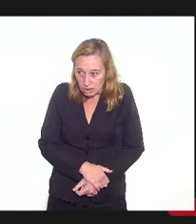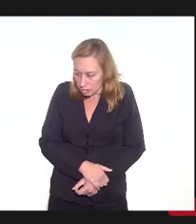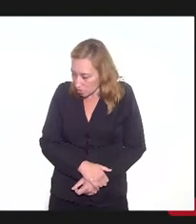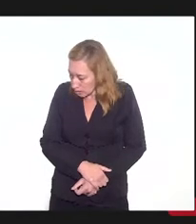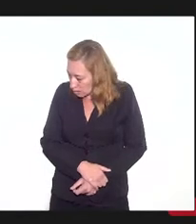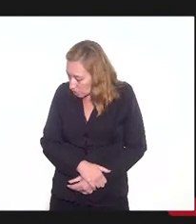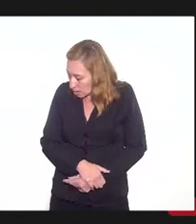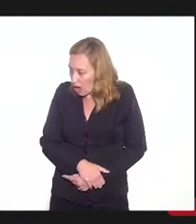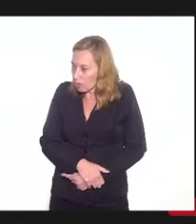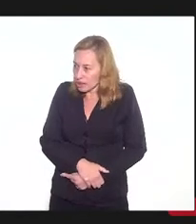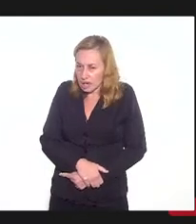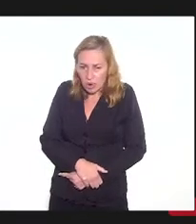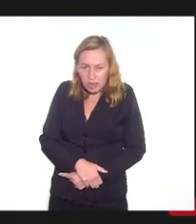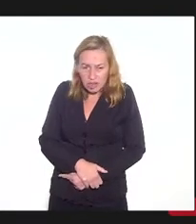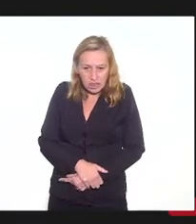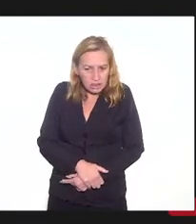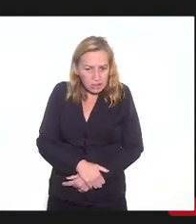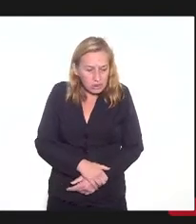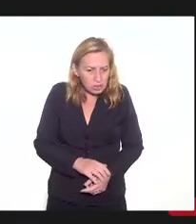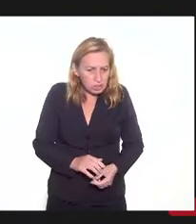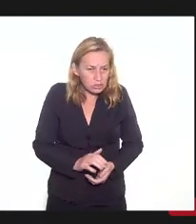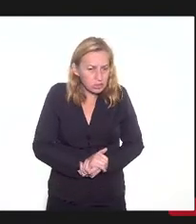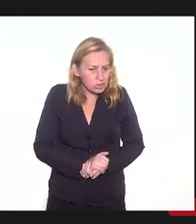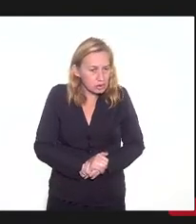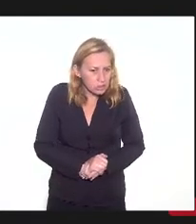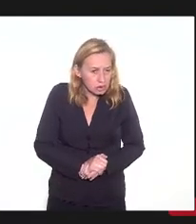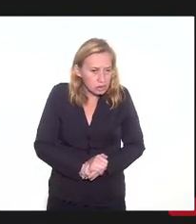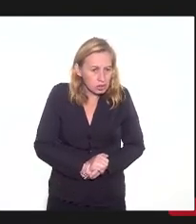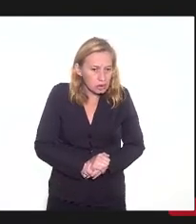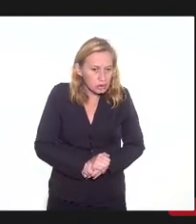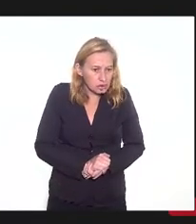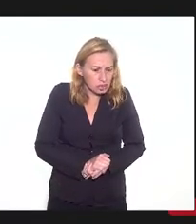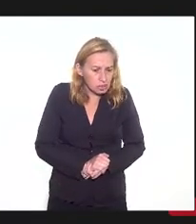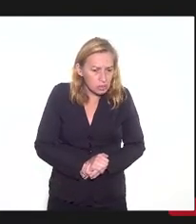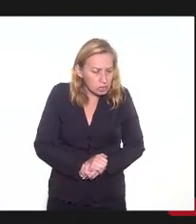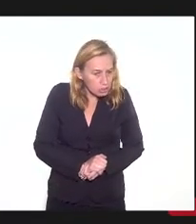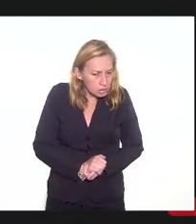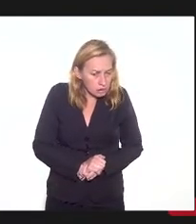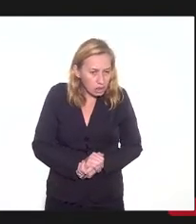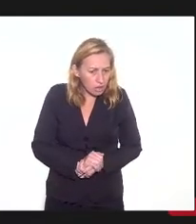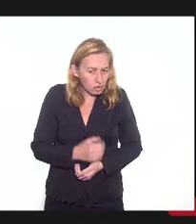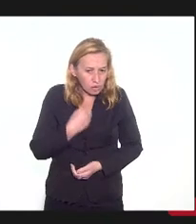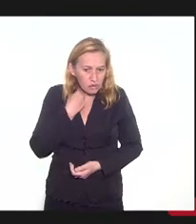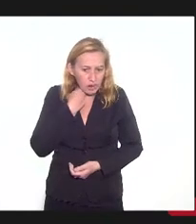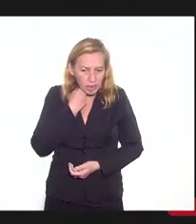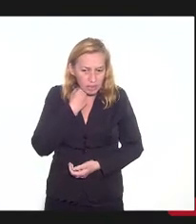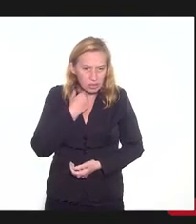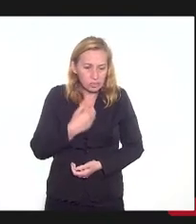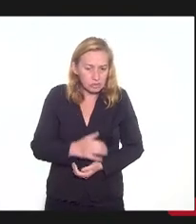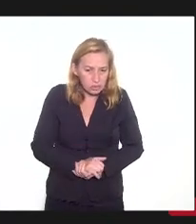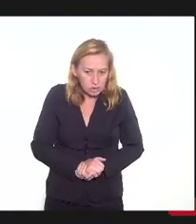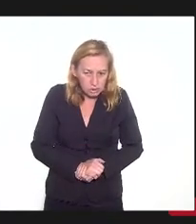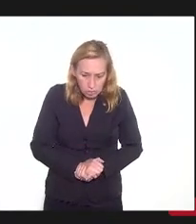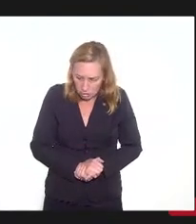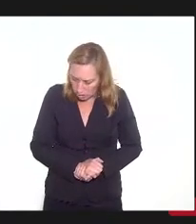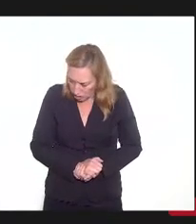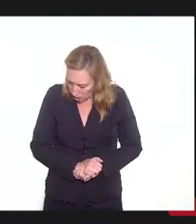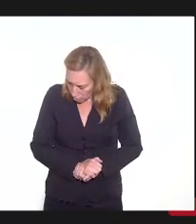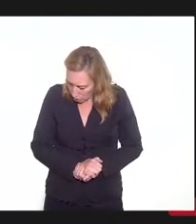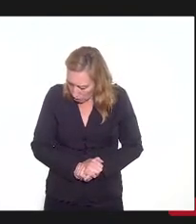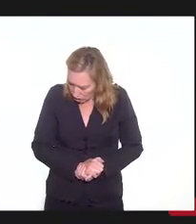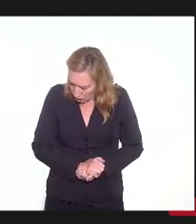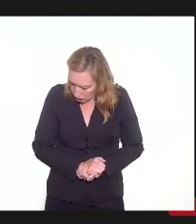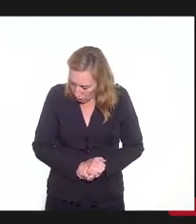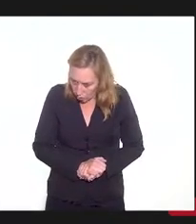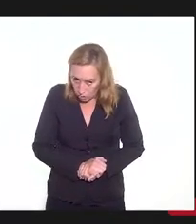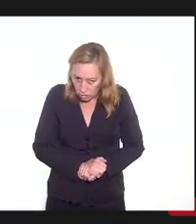salários que são regidos por lei específica. Então, trabalhar isso sob o ponto de vista